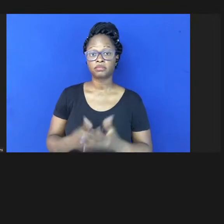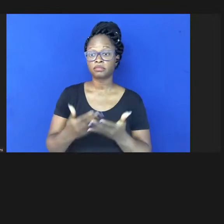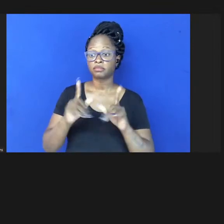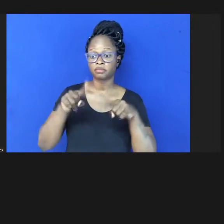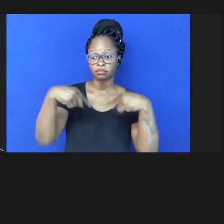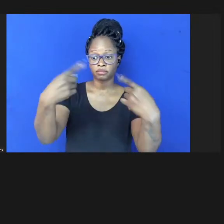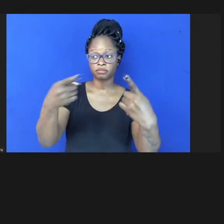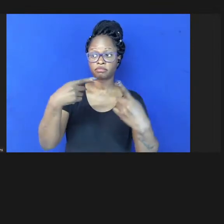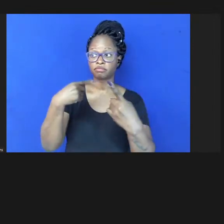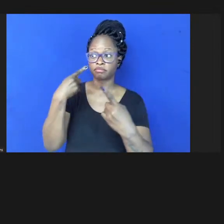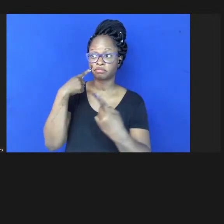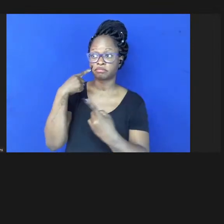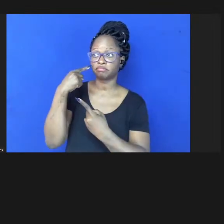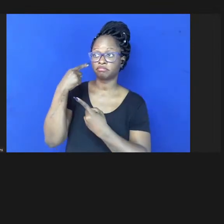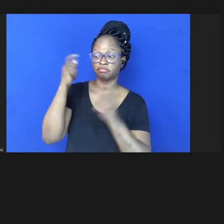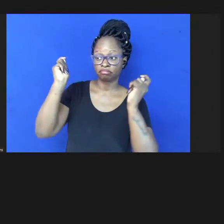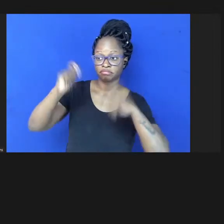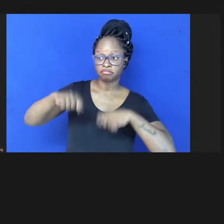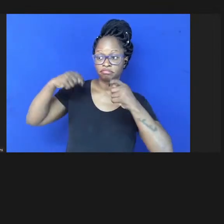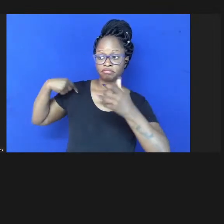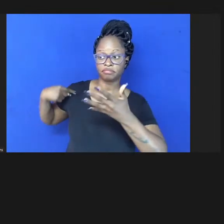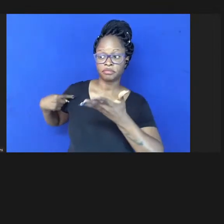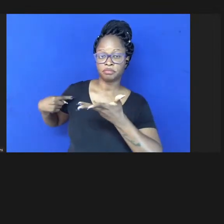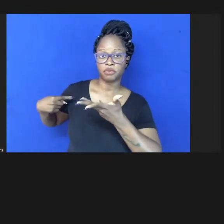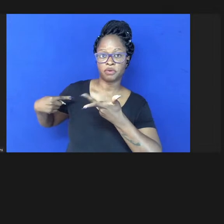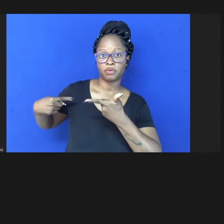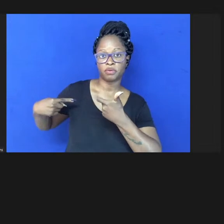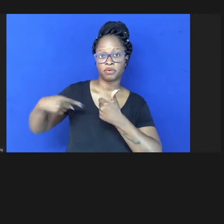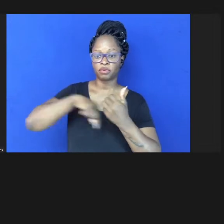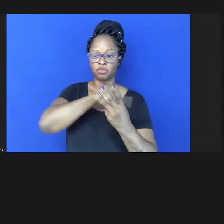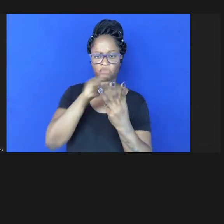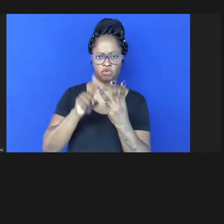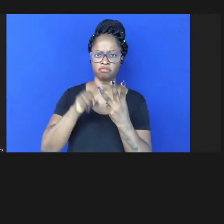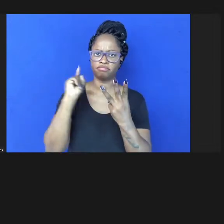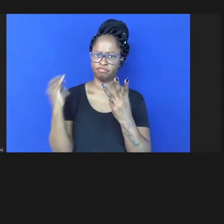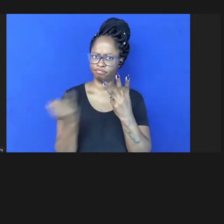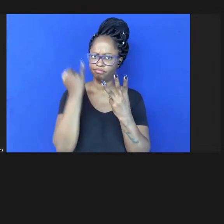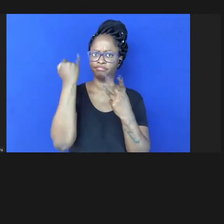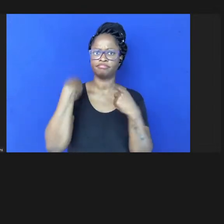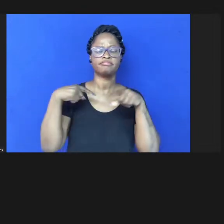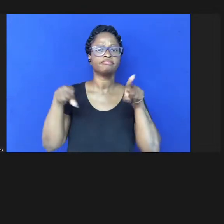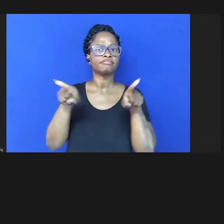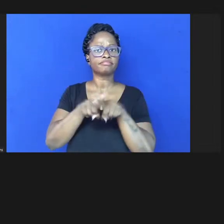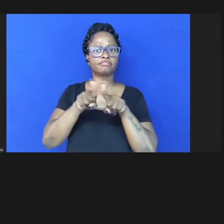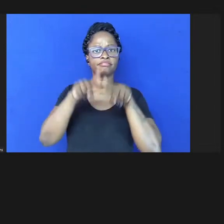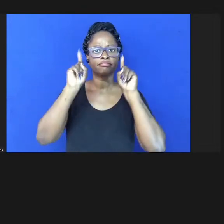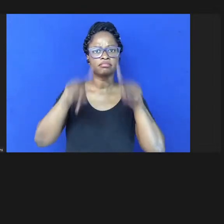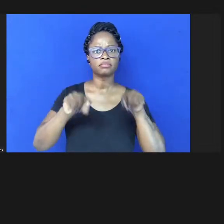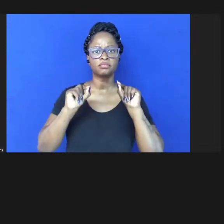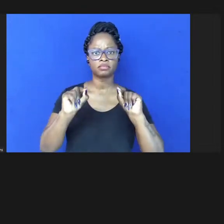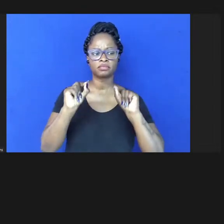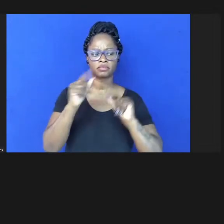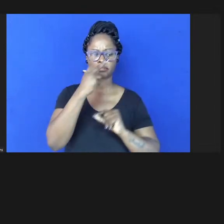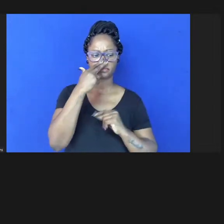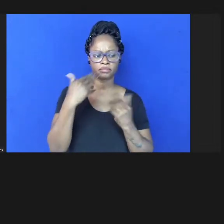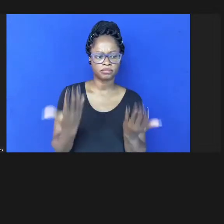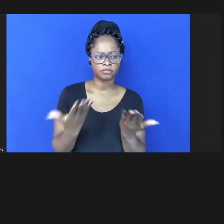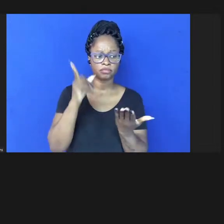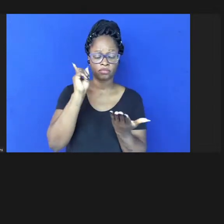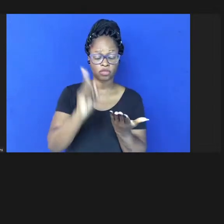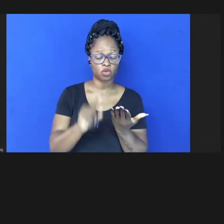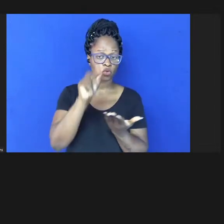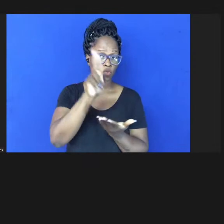considerações o terceiro ponto que é muito importante é o